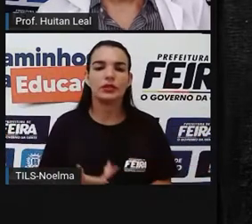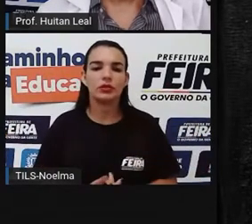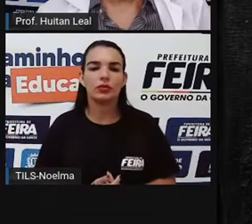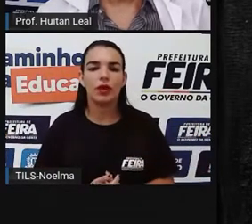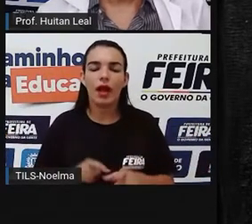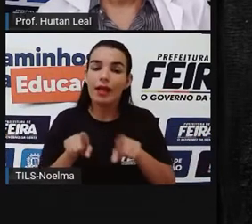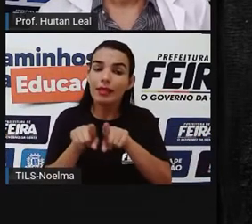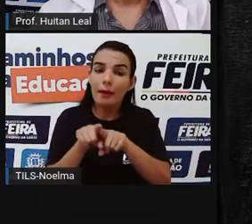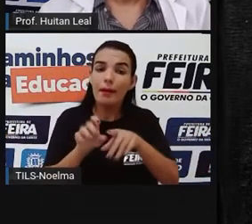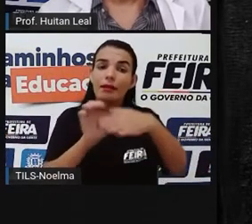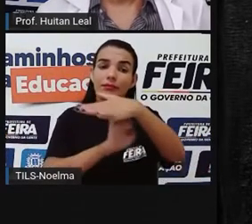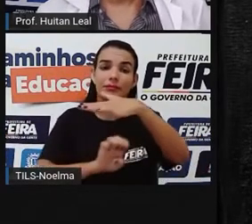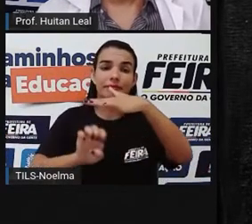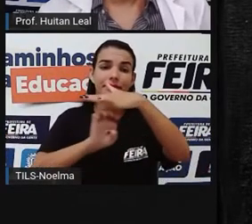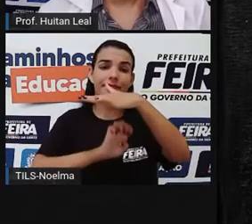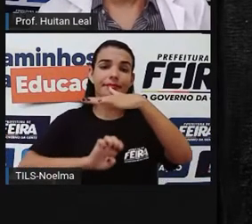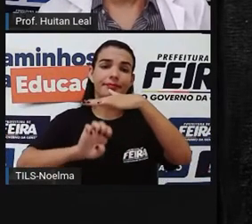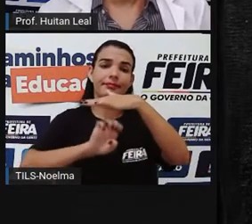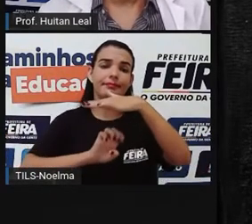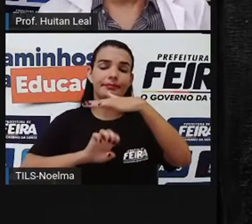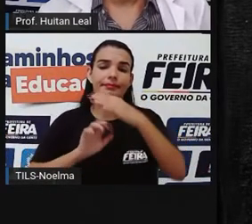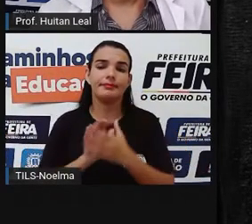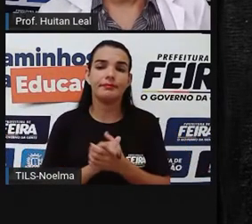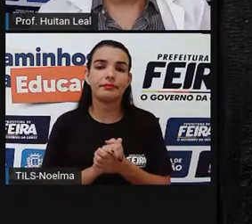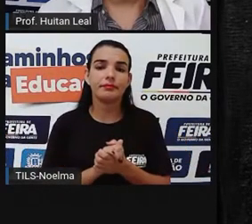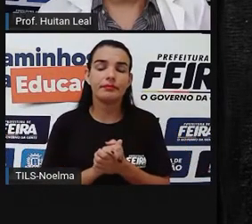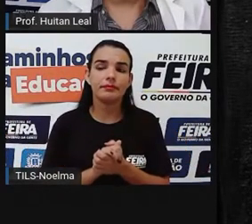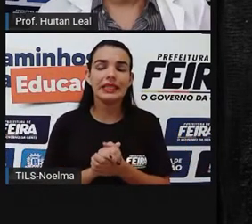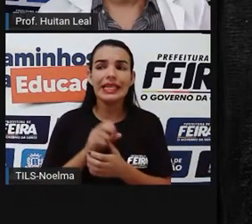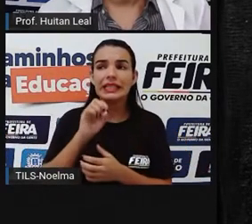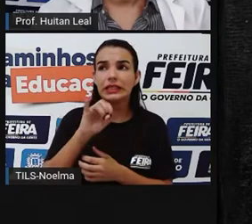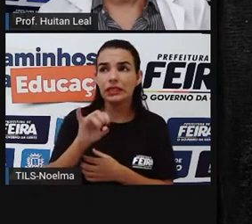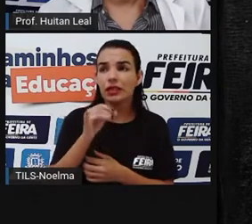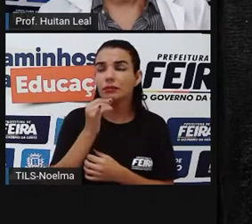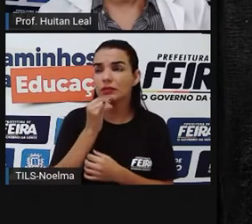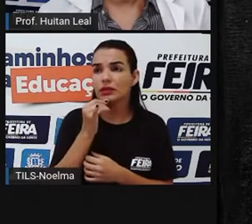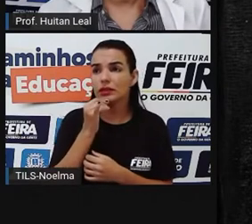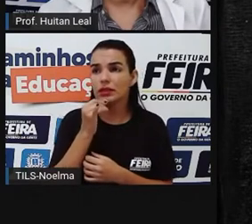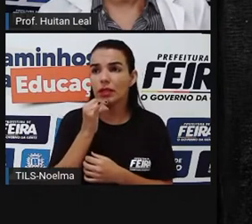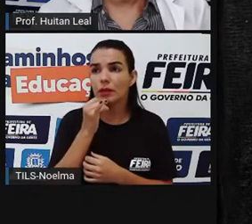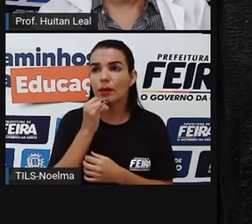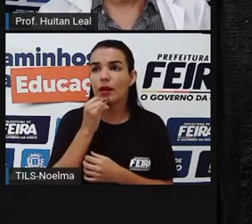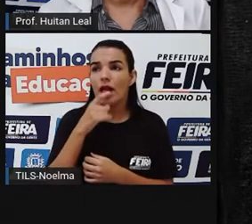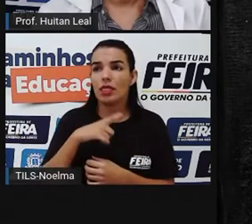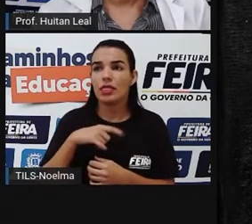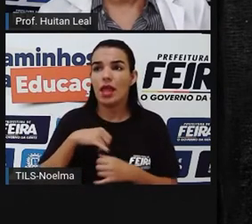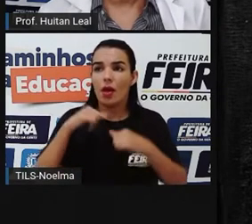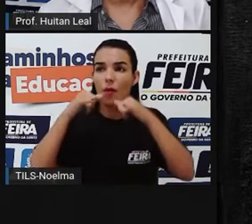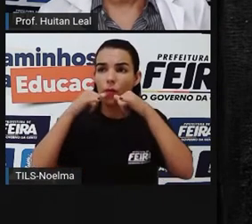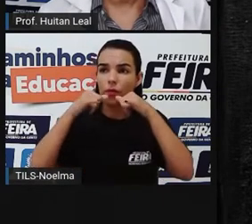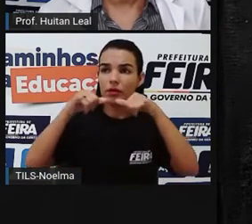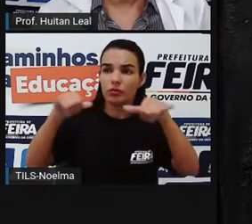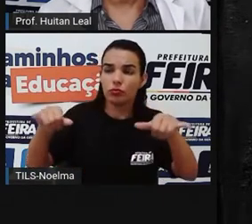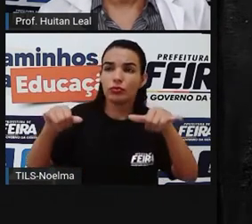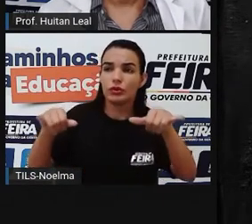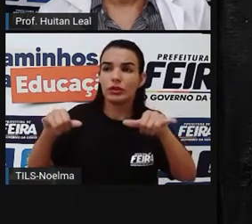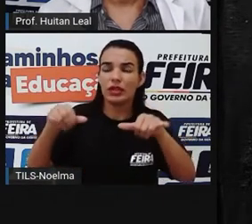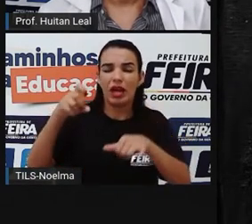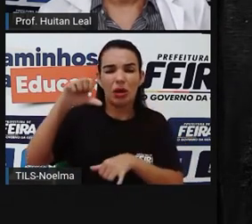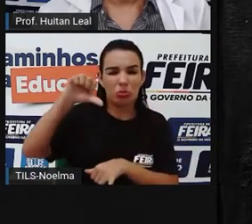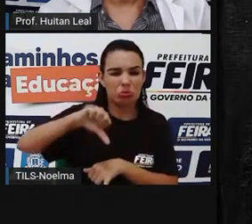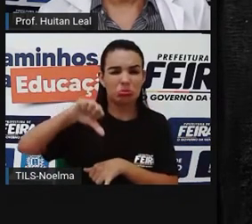Uma notícia, uma notícia ruim, não Um boato, ele se dissemina rápido, mas pra se